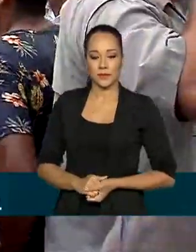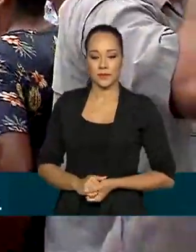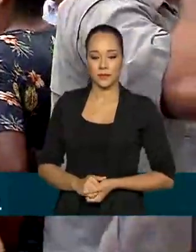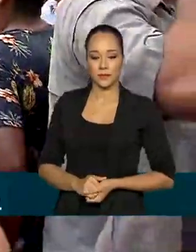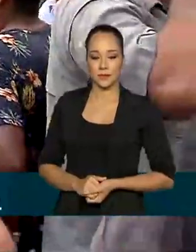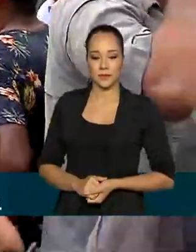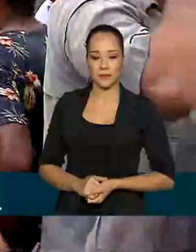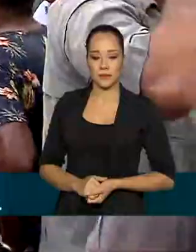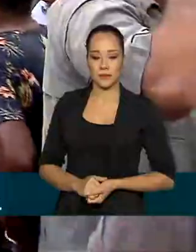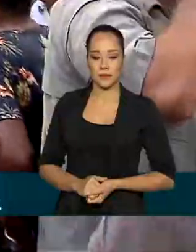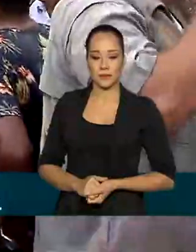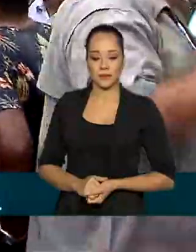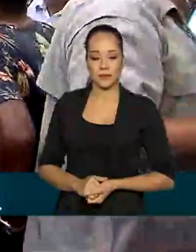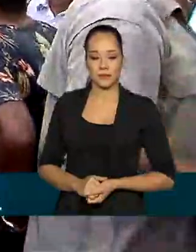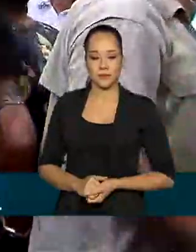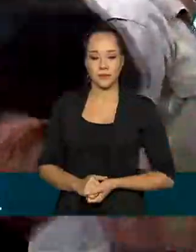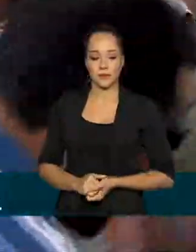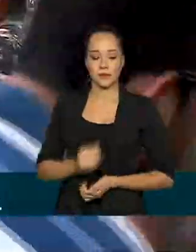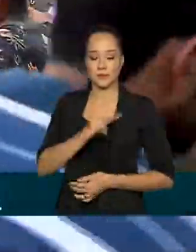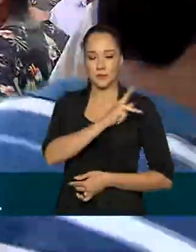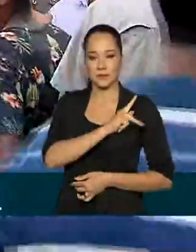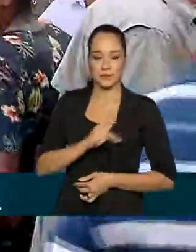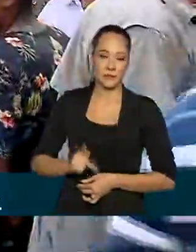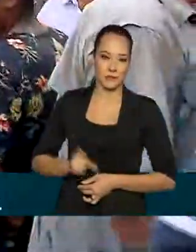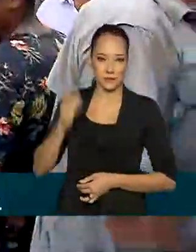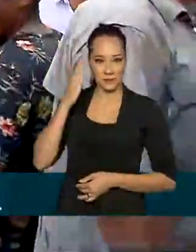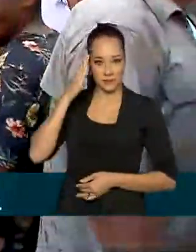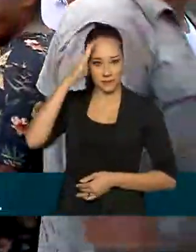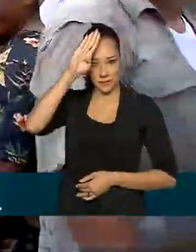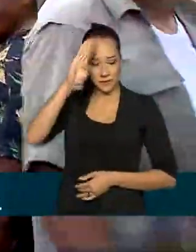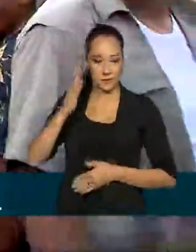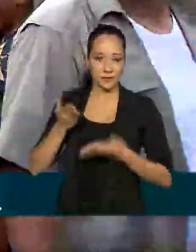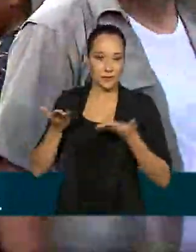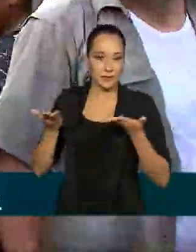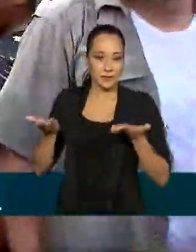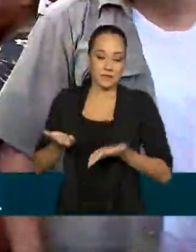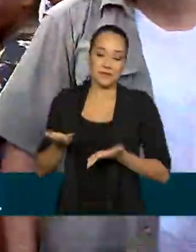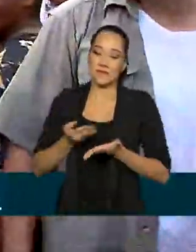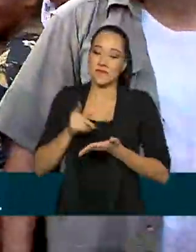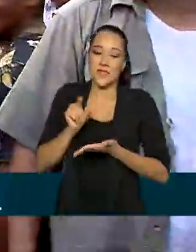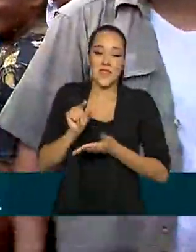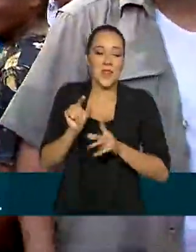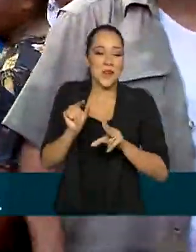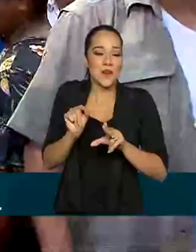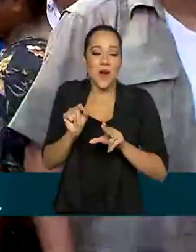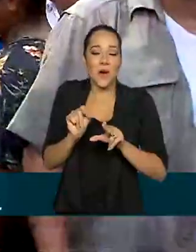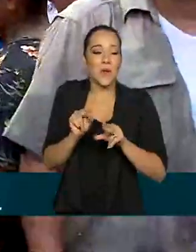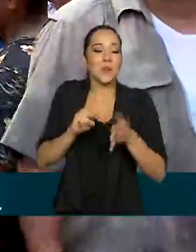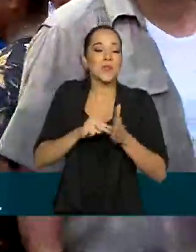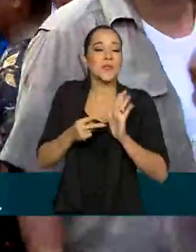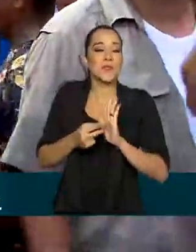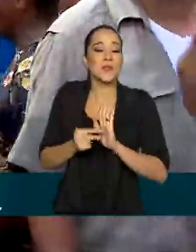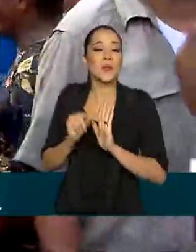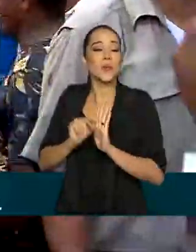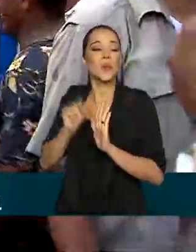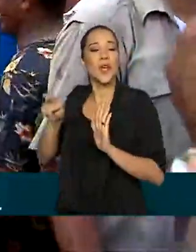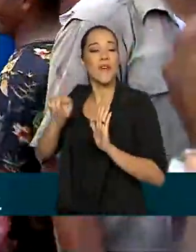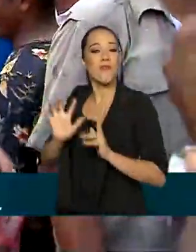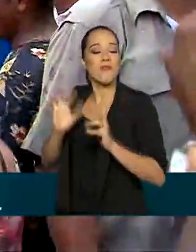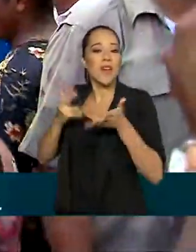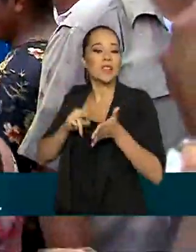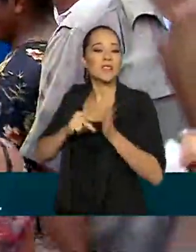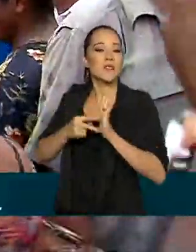O presidente Jair Bolsonaro realizando aí um ato simbólico de início do fornecimento de água